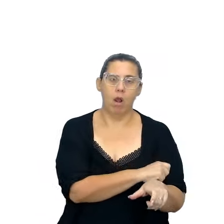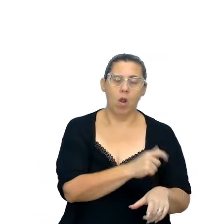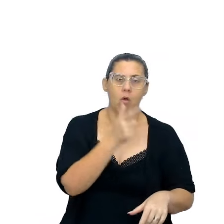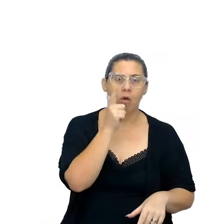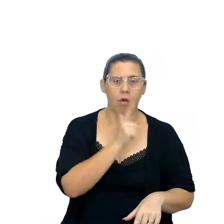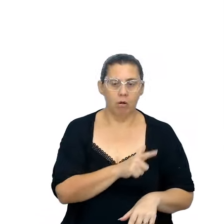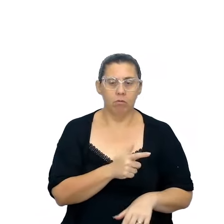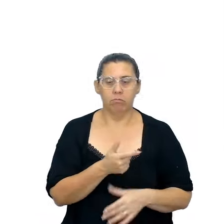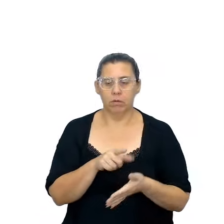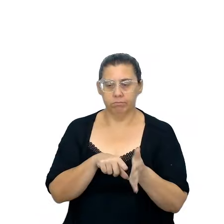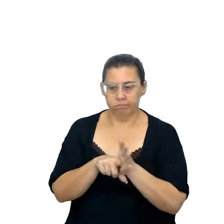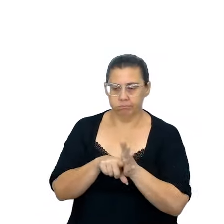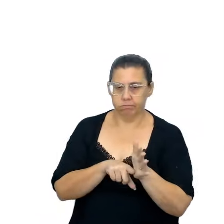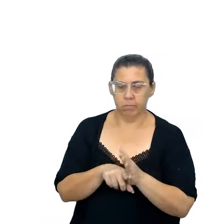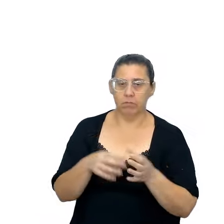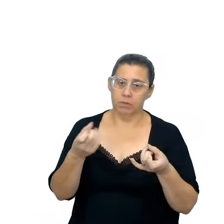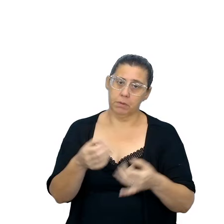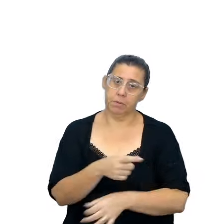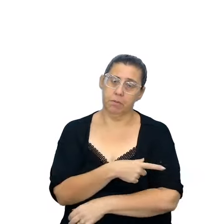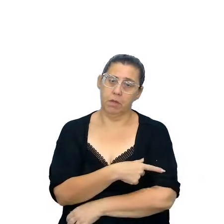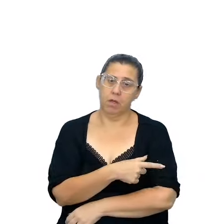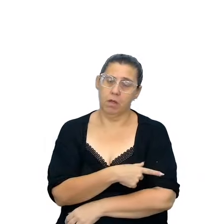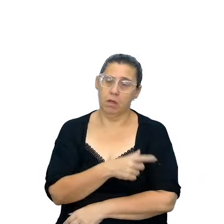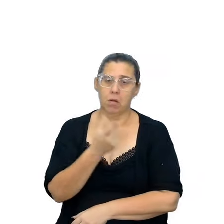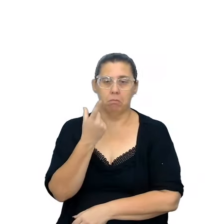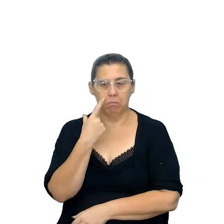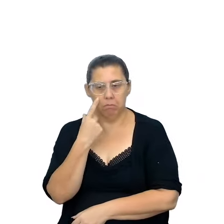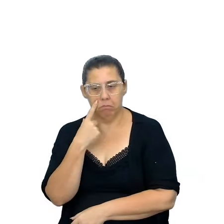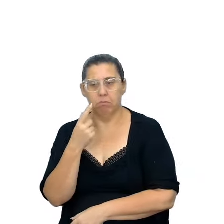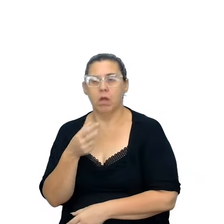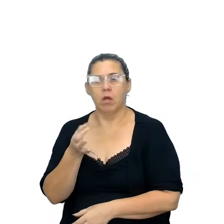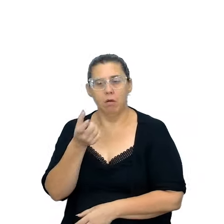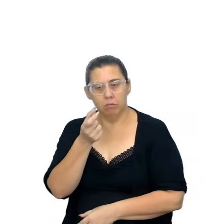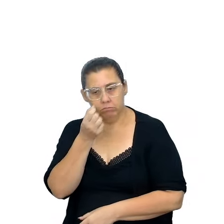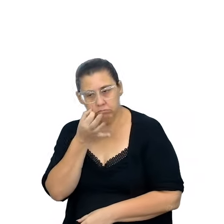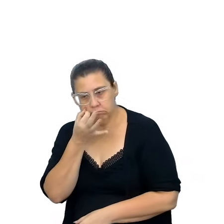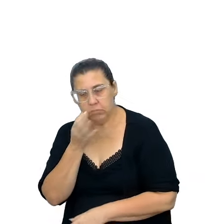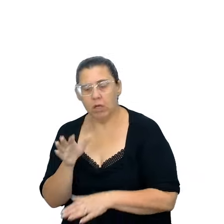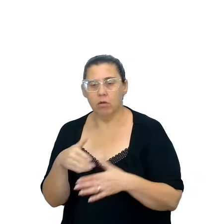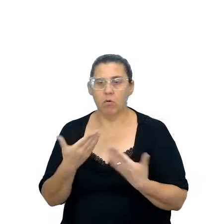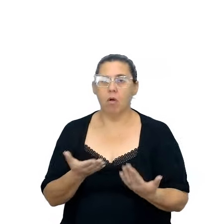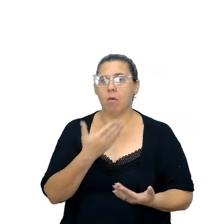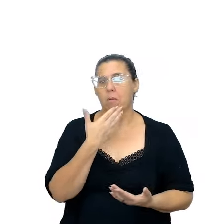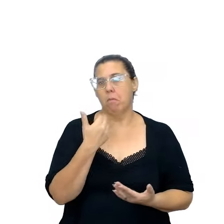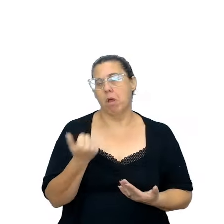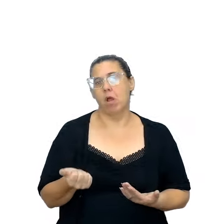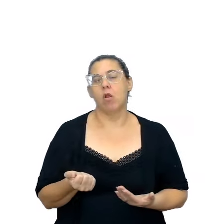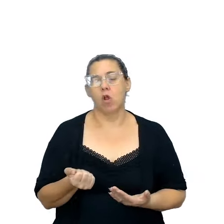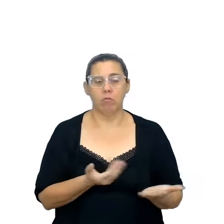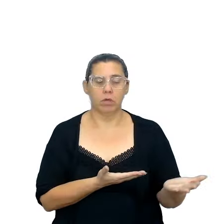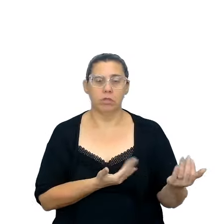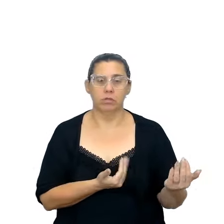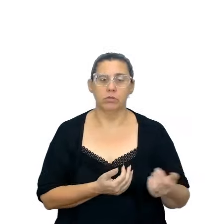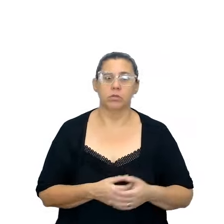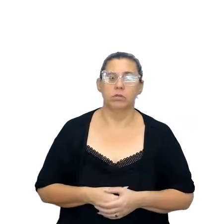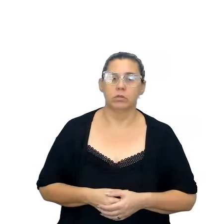dependendo aí, nós estamos falando de primeira série, né, então, observar ali quais são as obras mais adequadas para esses jovens,